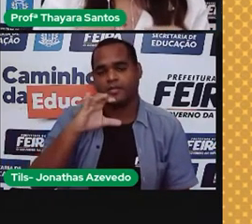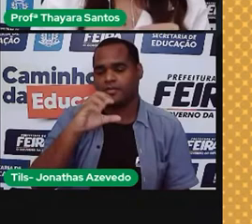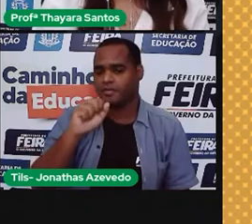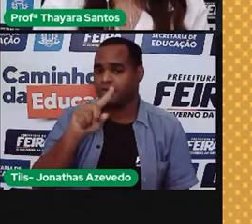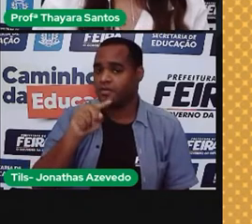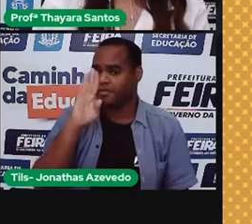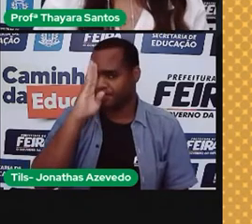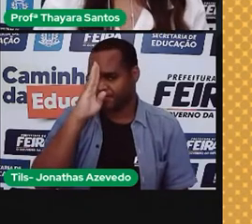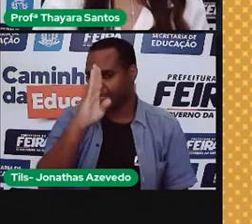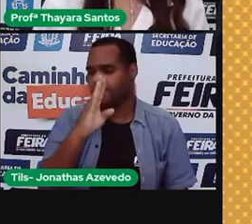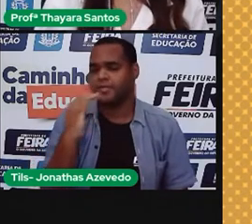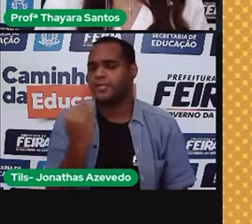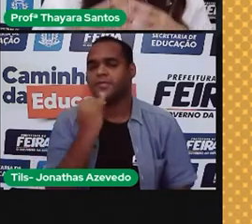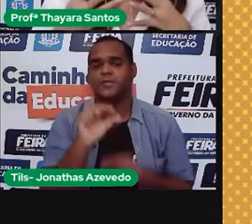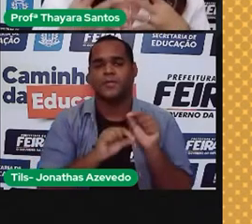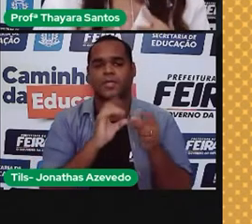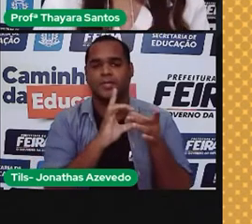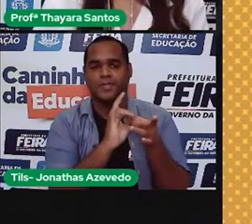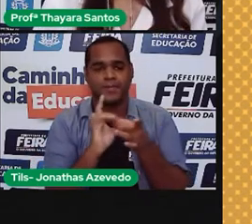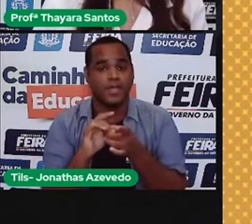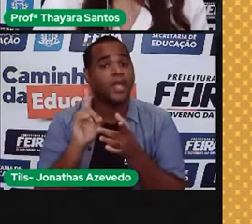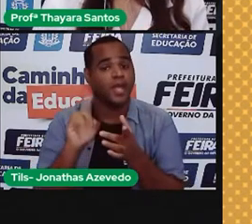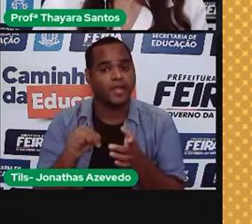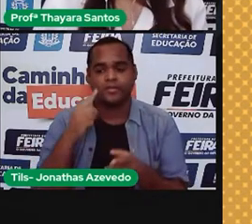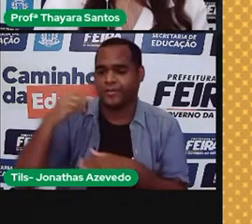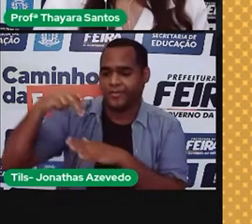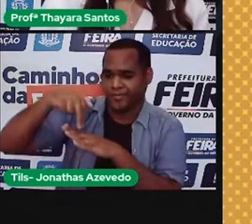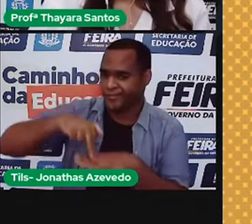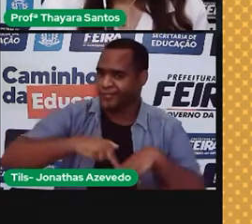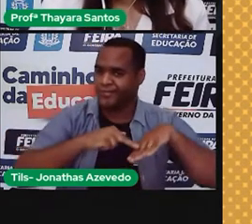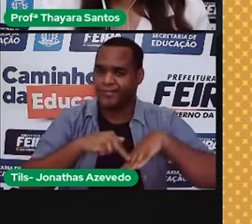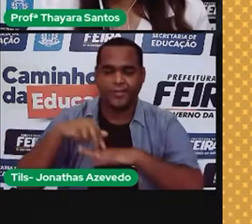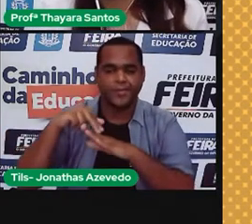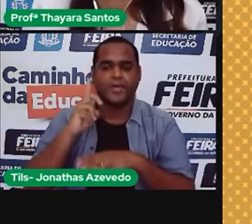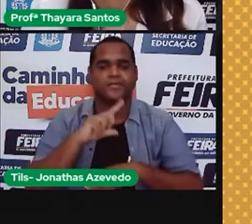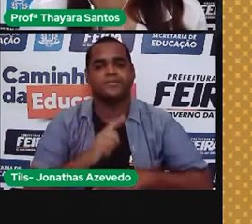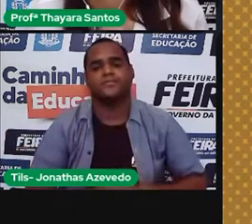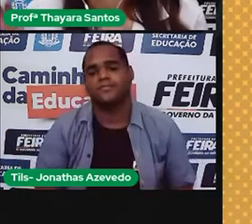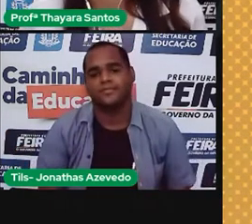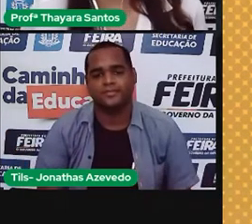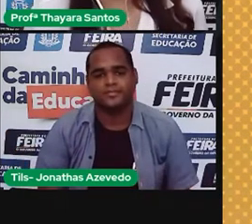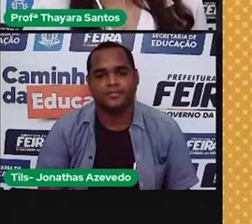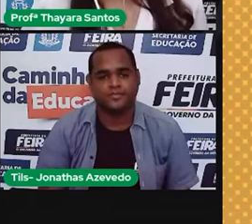diretamente relacionada com o movimento. Vamos prosseguir.